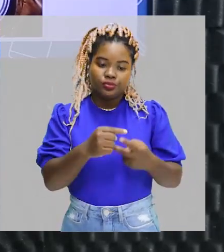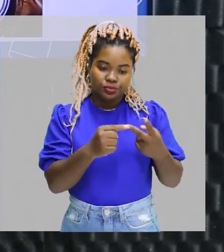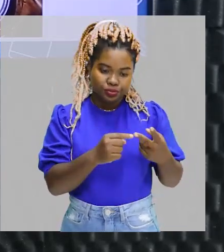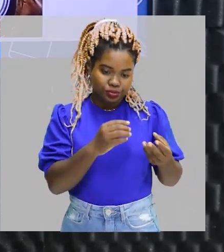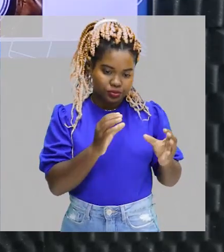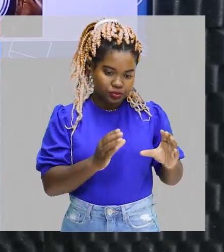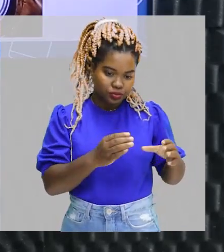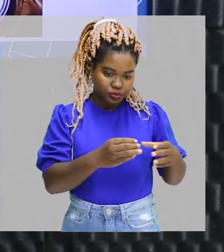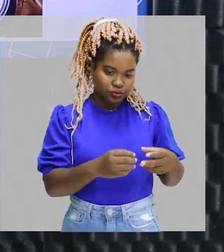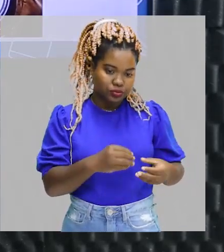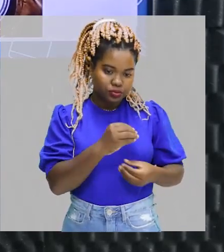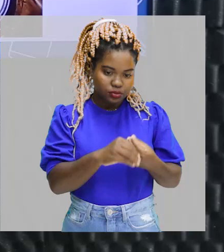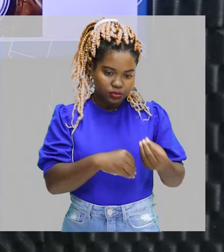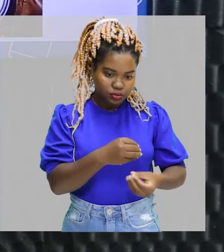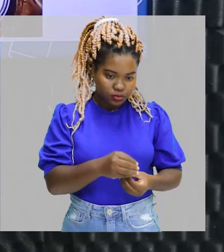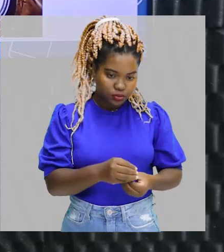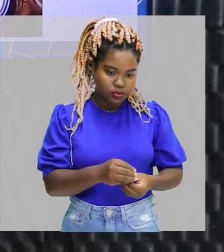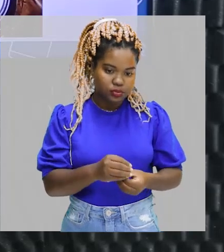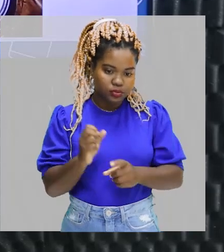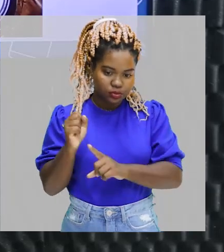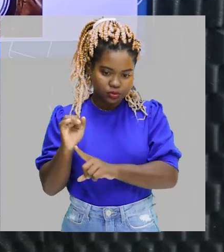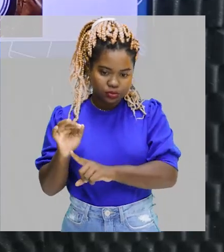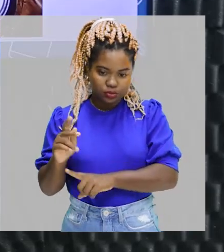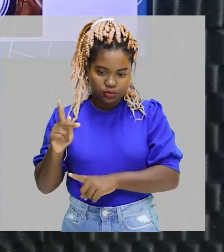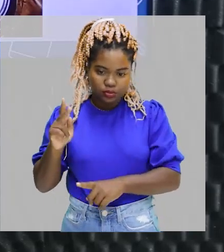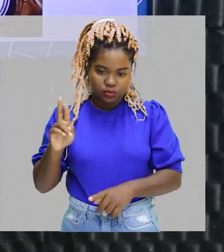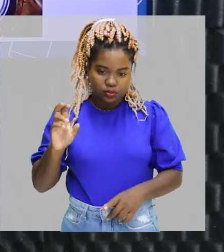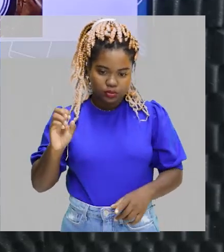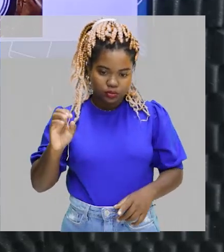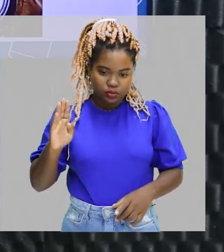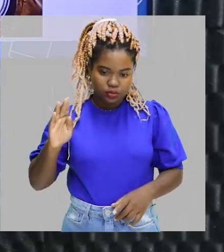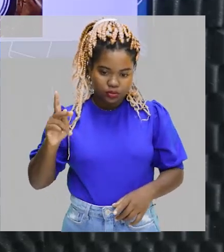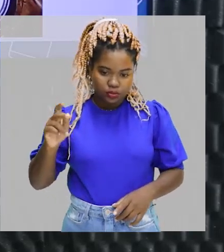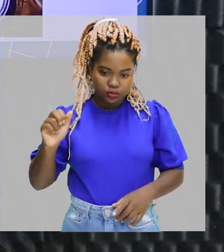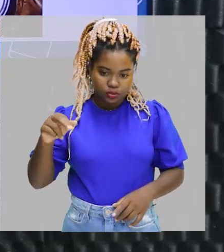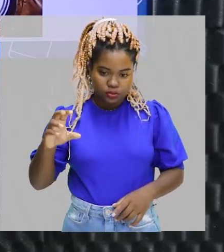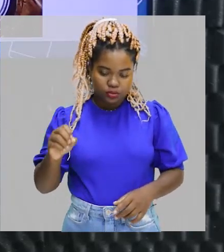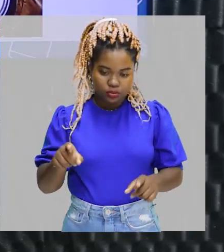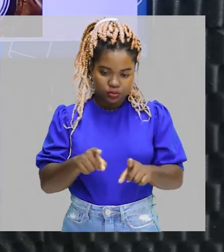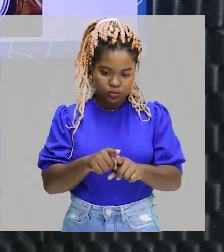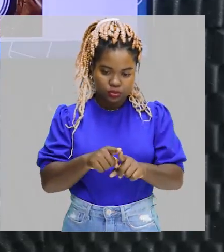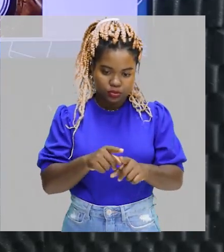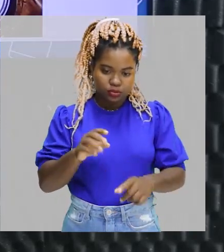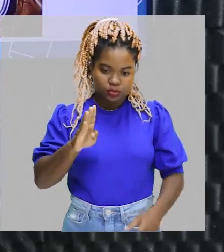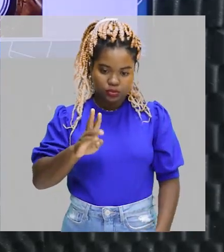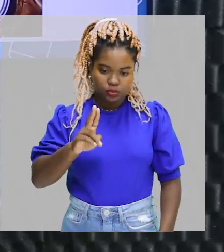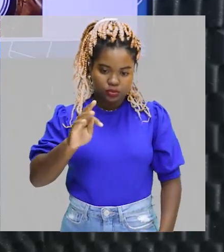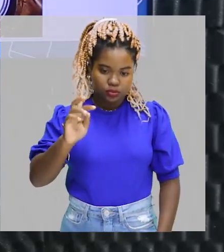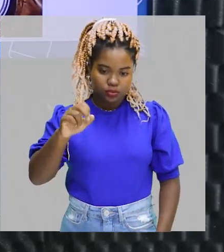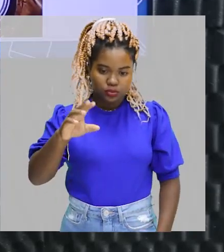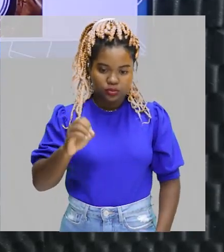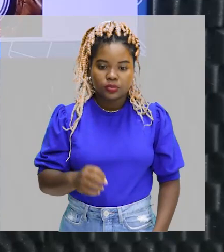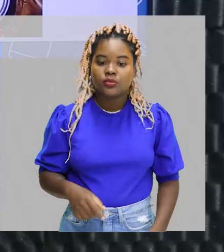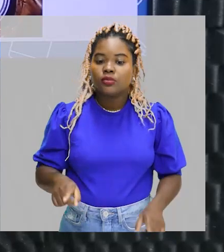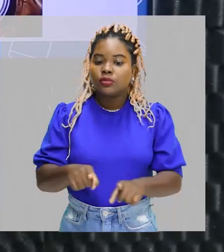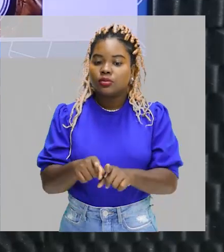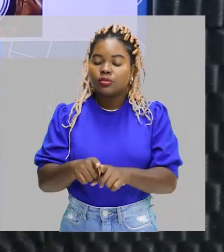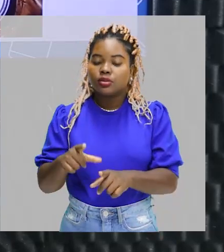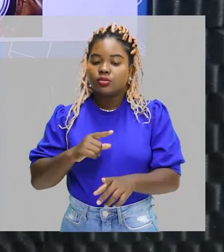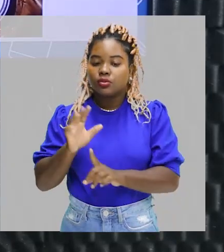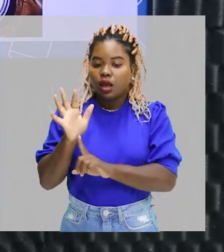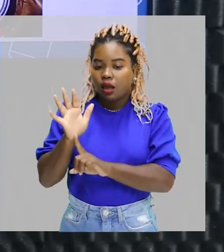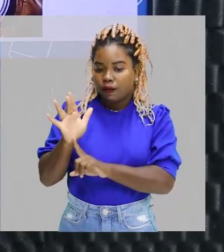mistura do gás propano e o gás butano, certo? A parafina, que compõe as